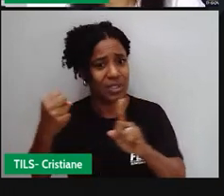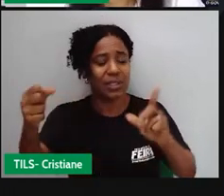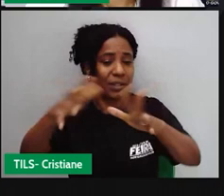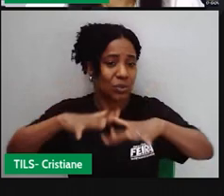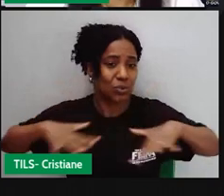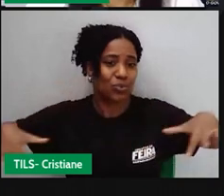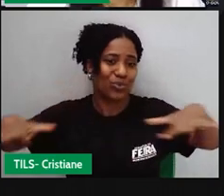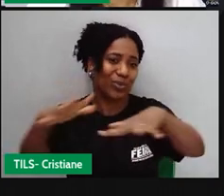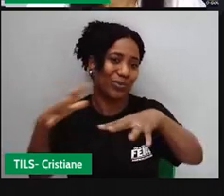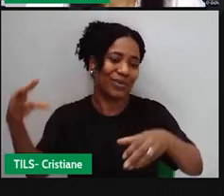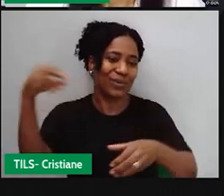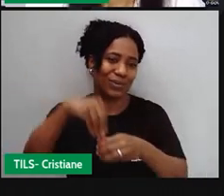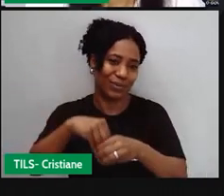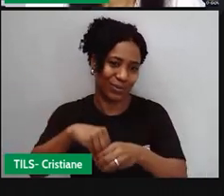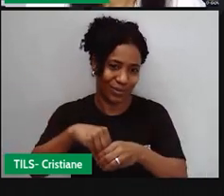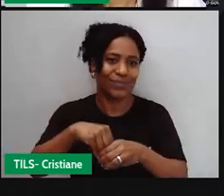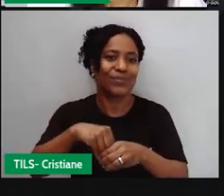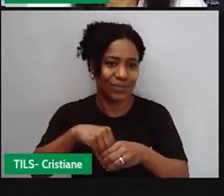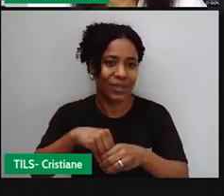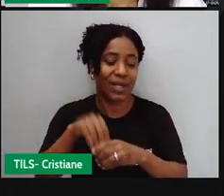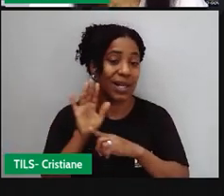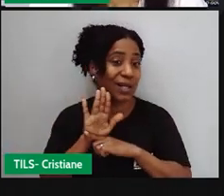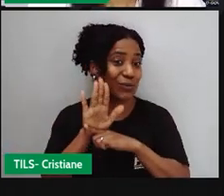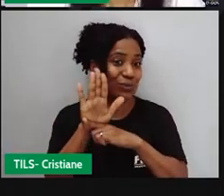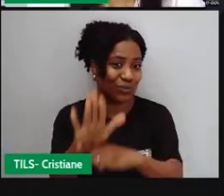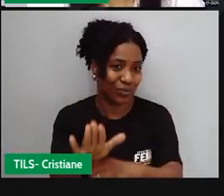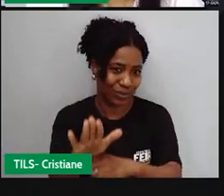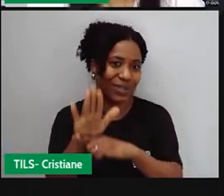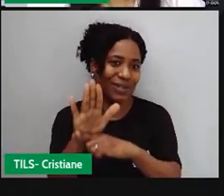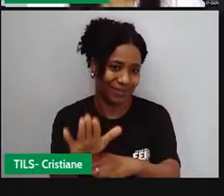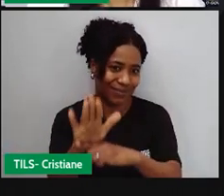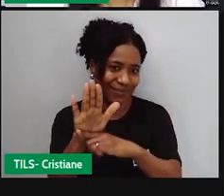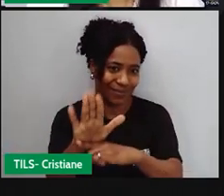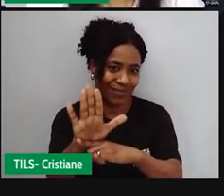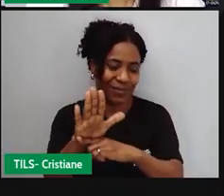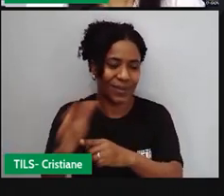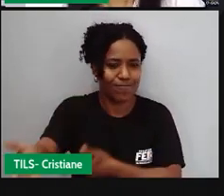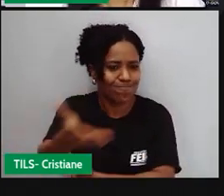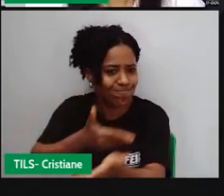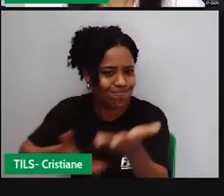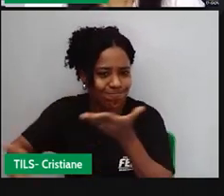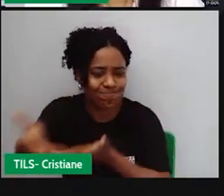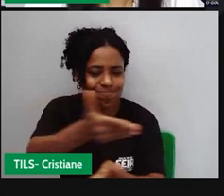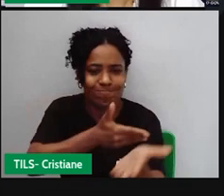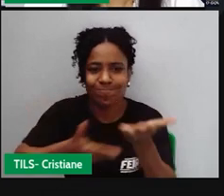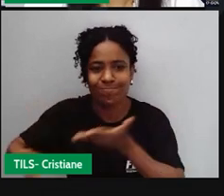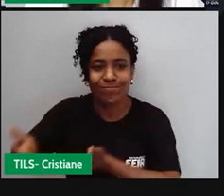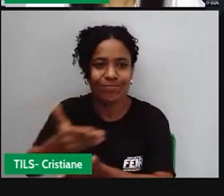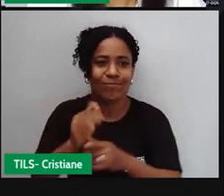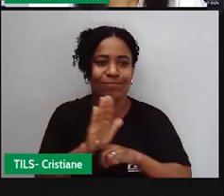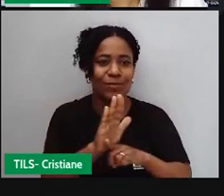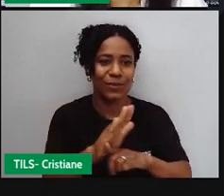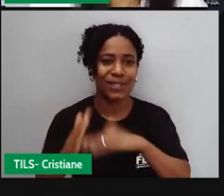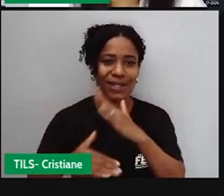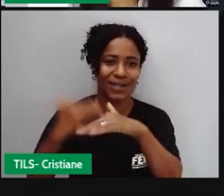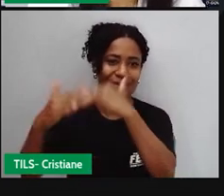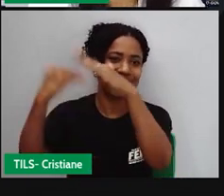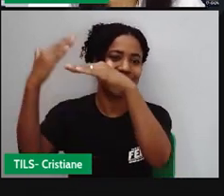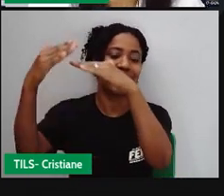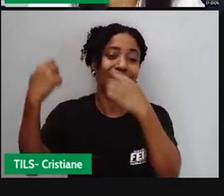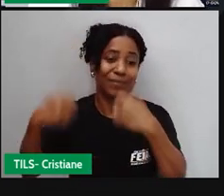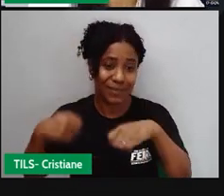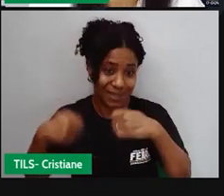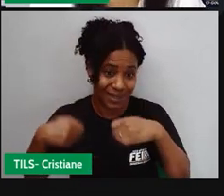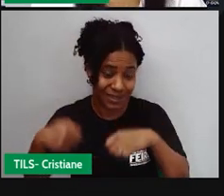quem está ao seu redor, ela contribui com quem está ao seu redor, então, ela precisa ser conservada,